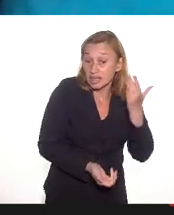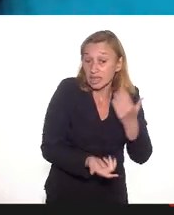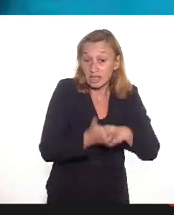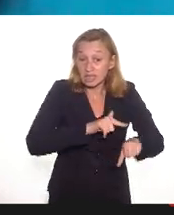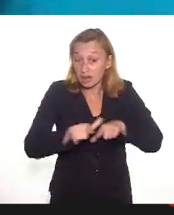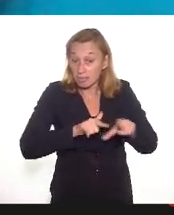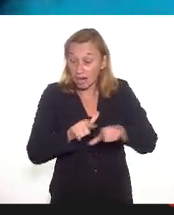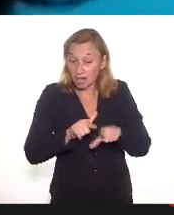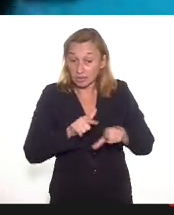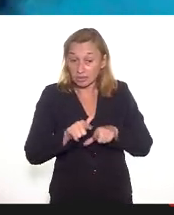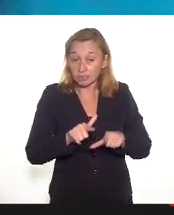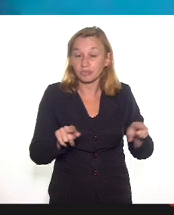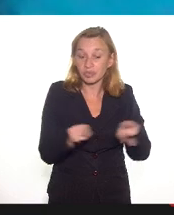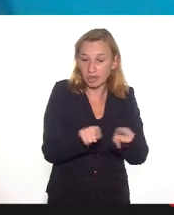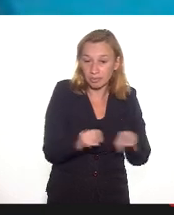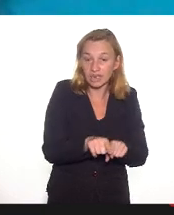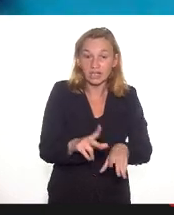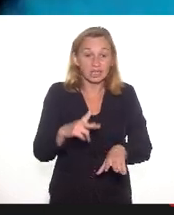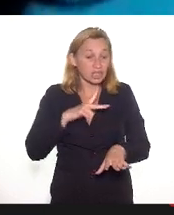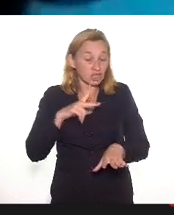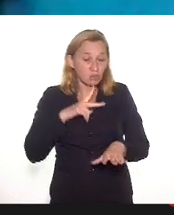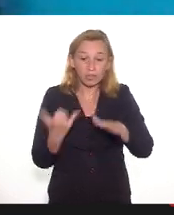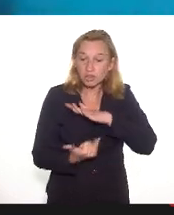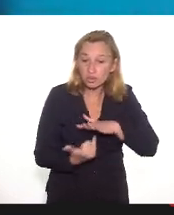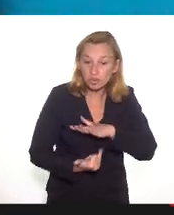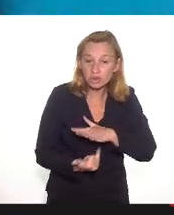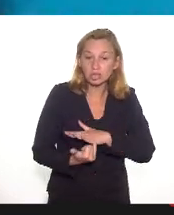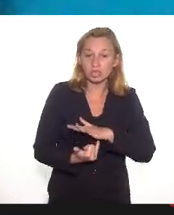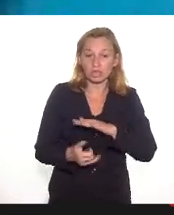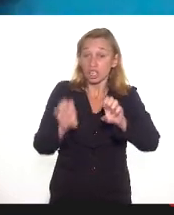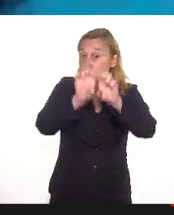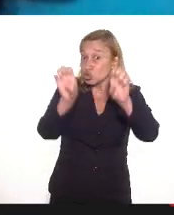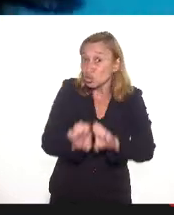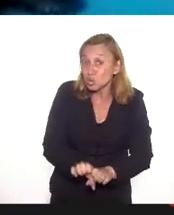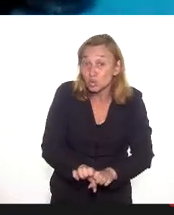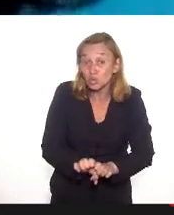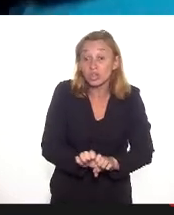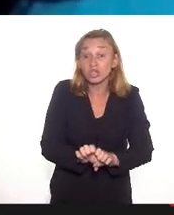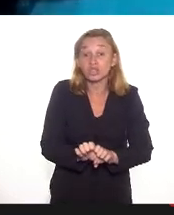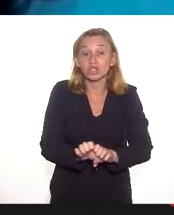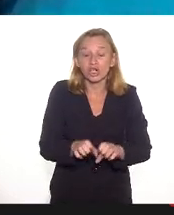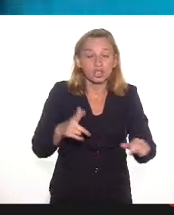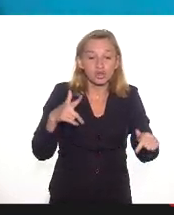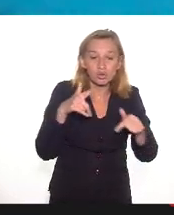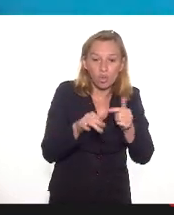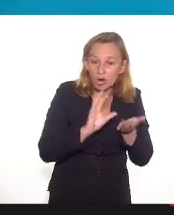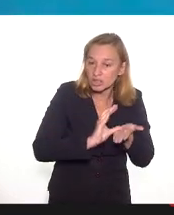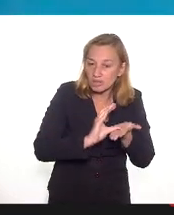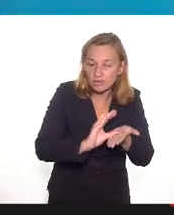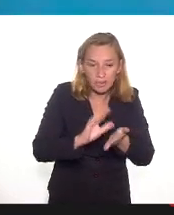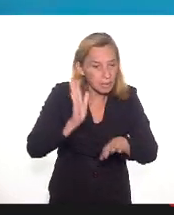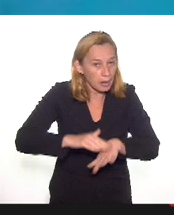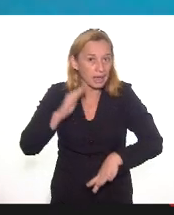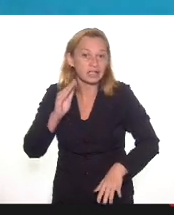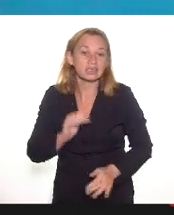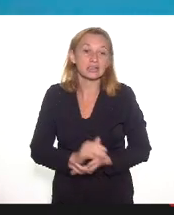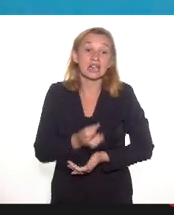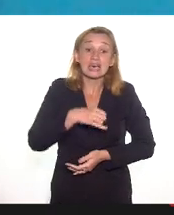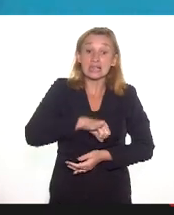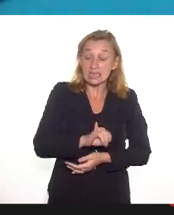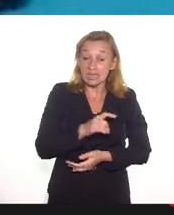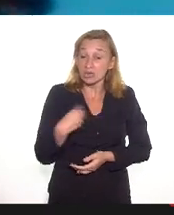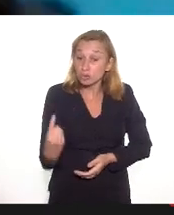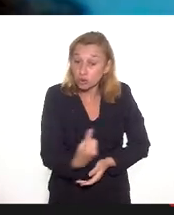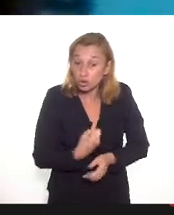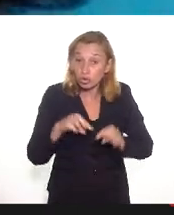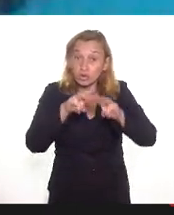também na situação das próprias instituições, das suas estruturas, de um corte de verbas ainda maior, se os